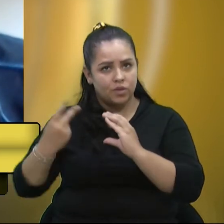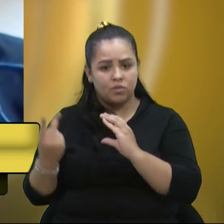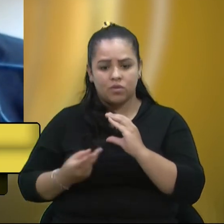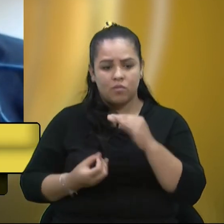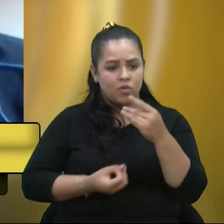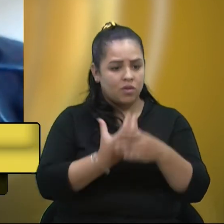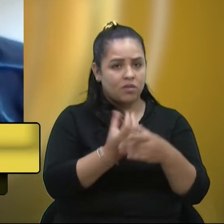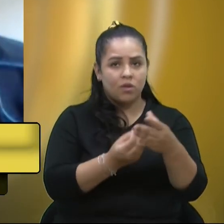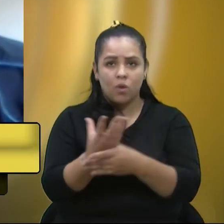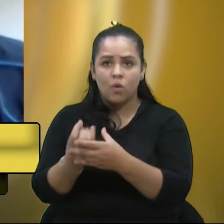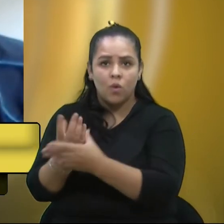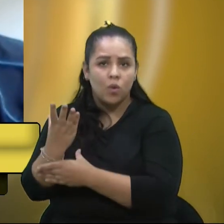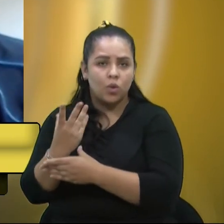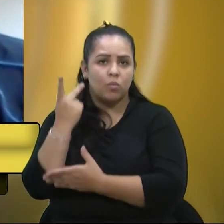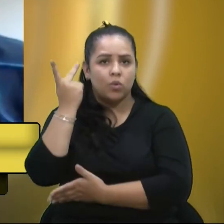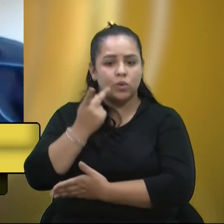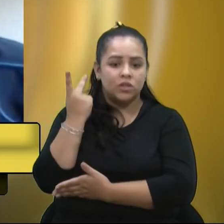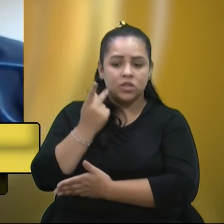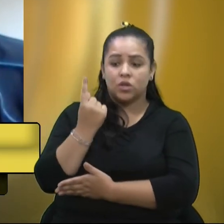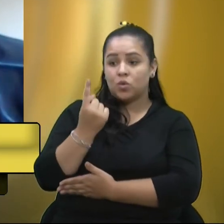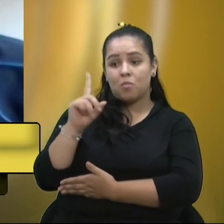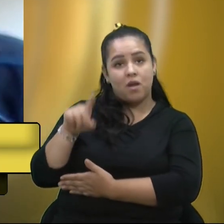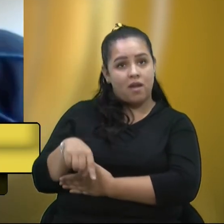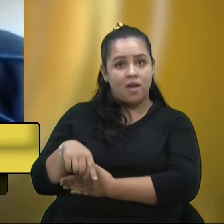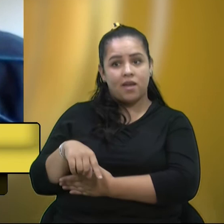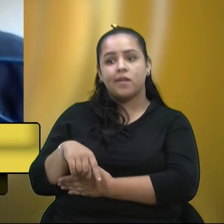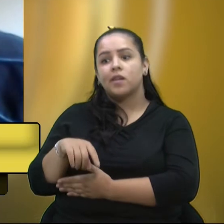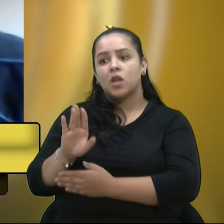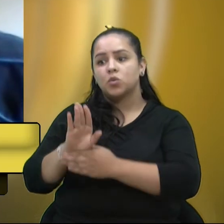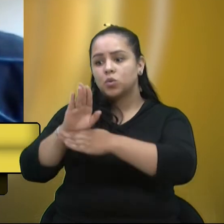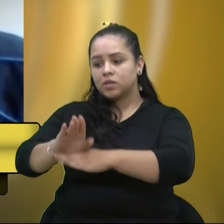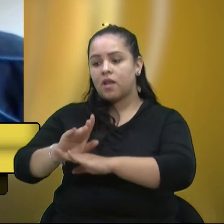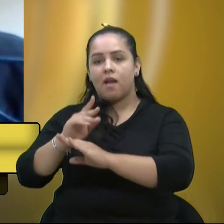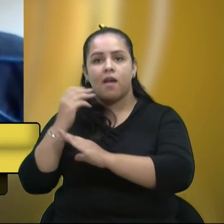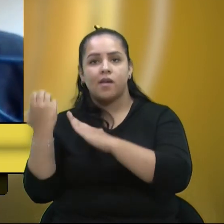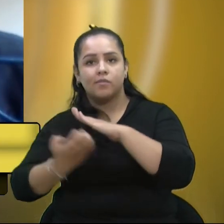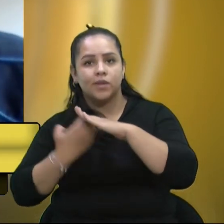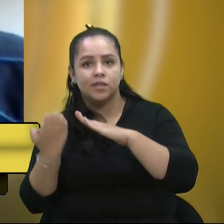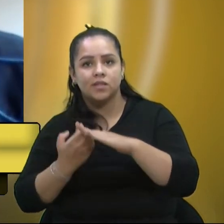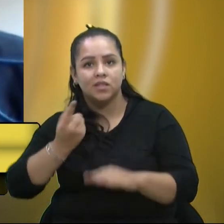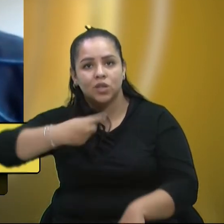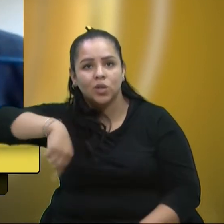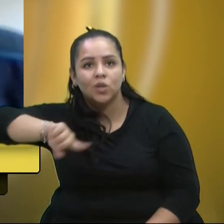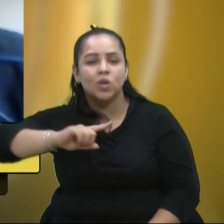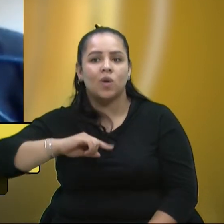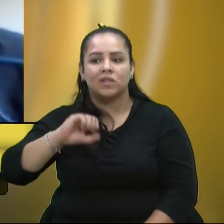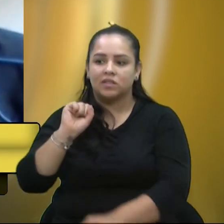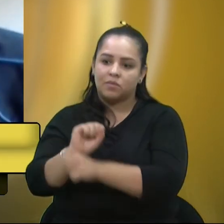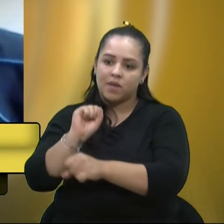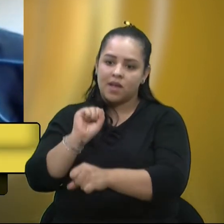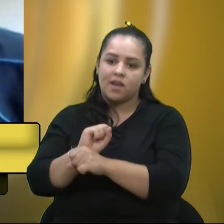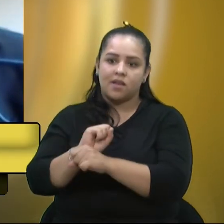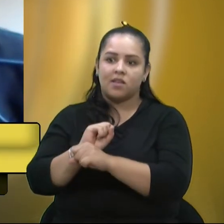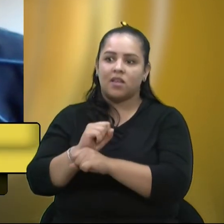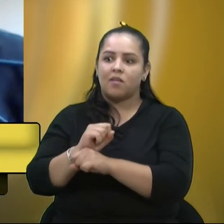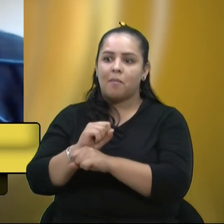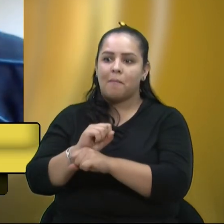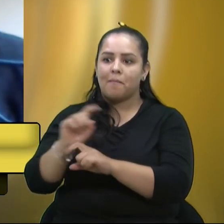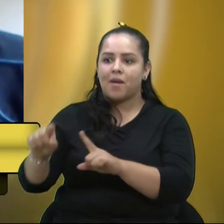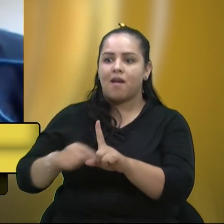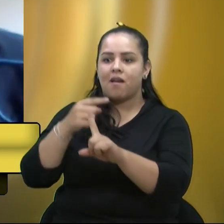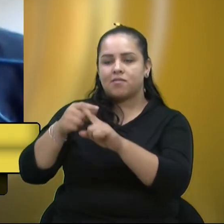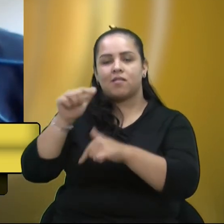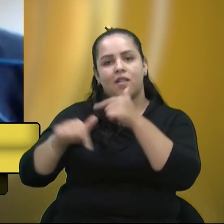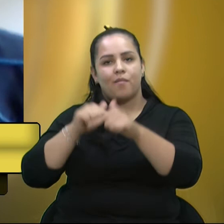produz política pública. Uma delas é essa, que vai beneficiar a empresa e que a gente espere que se transforme em emprego e renda, como tantas